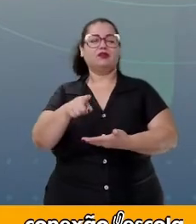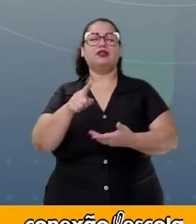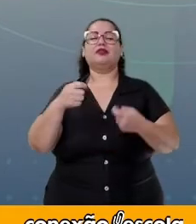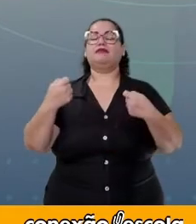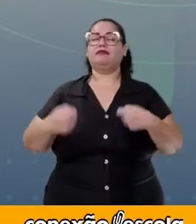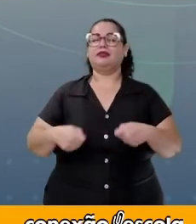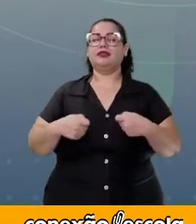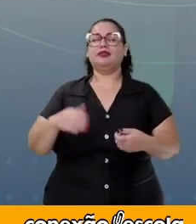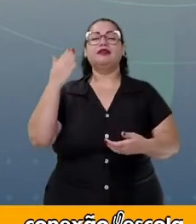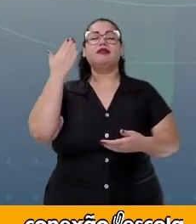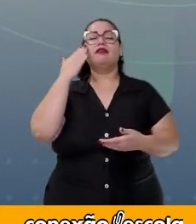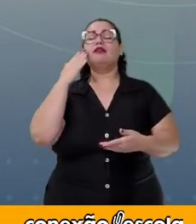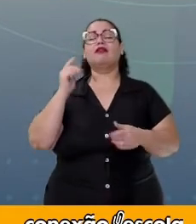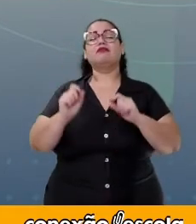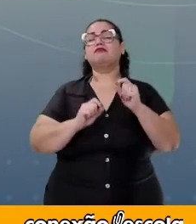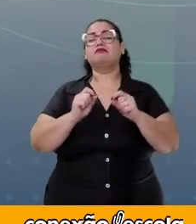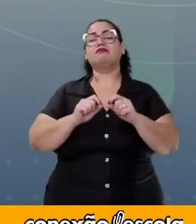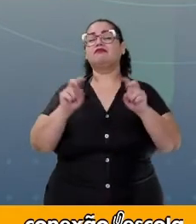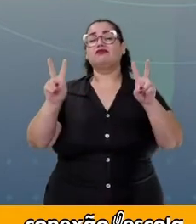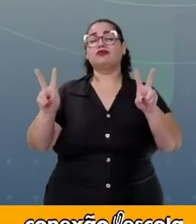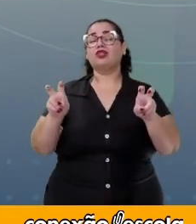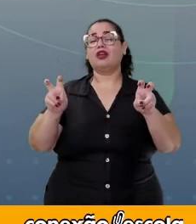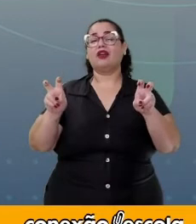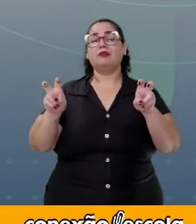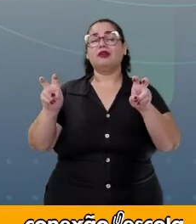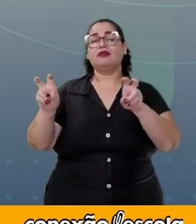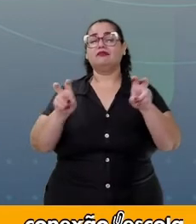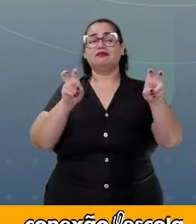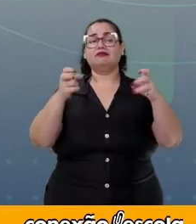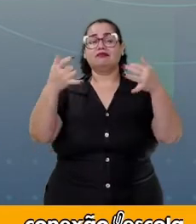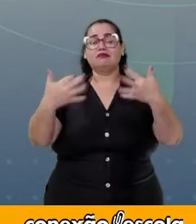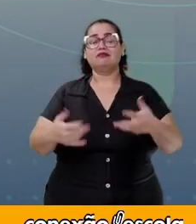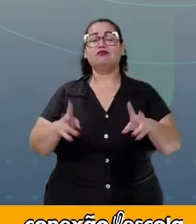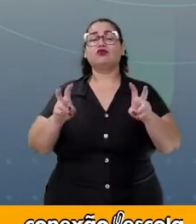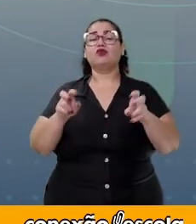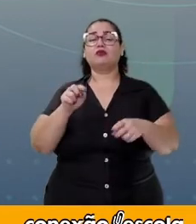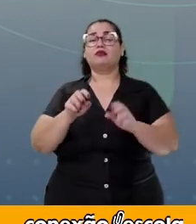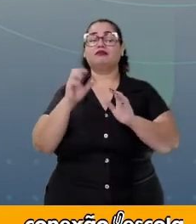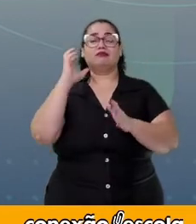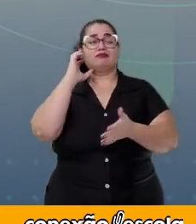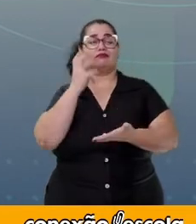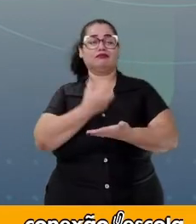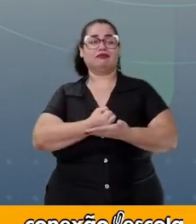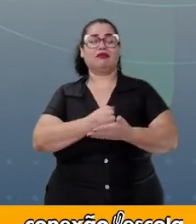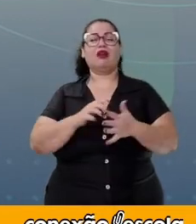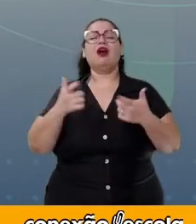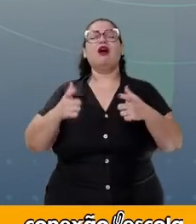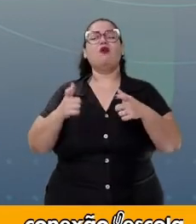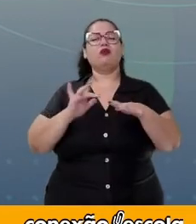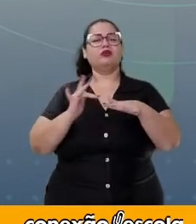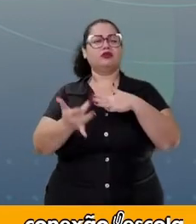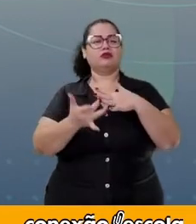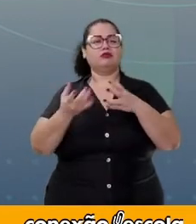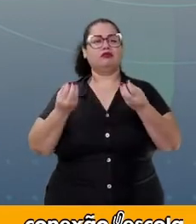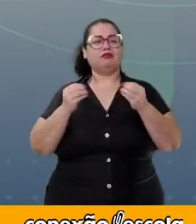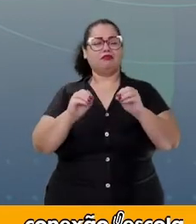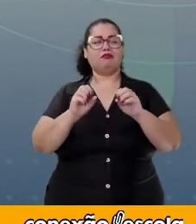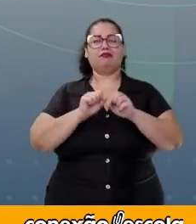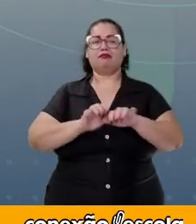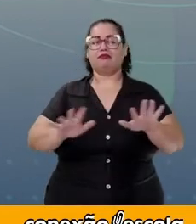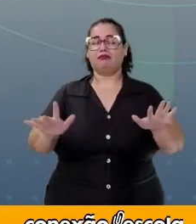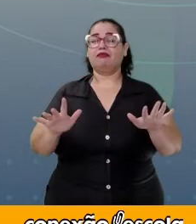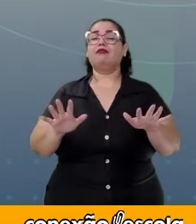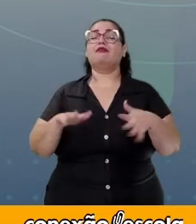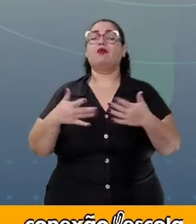precisa entender qual é o eixo temático do meu podcast. Em que plataforma ele vai circular,